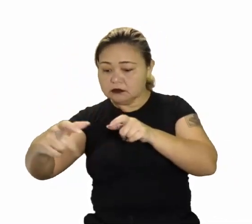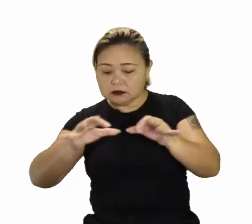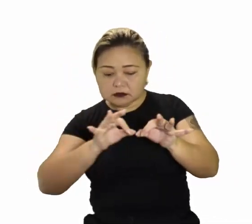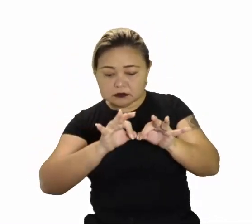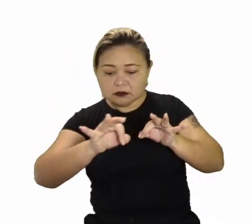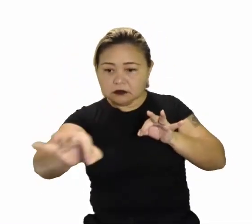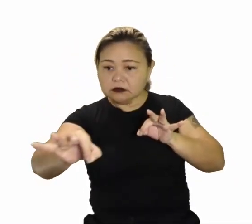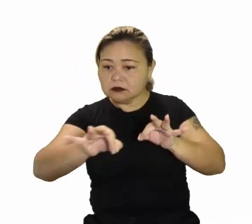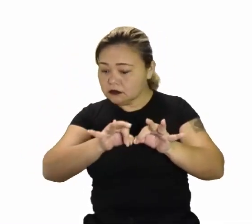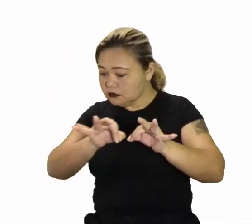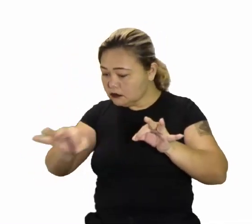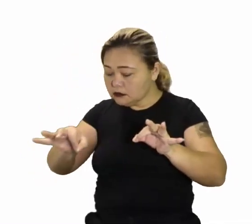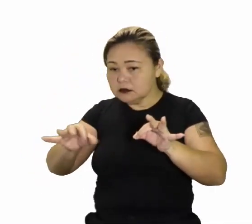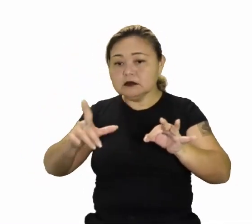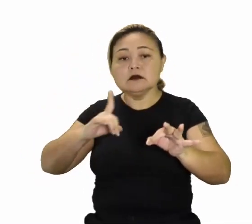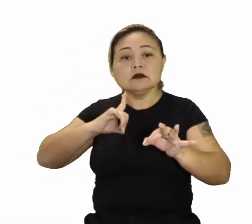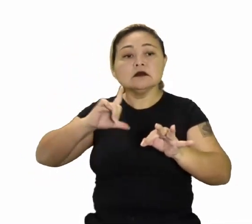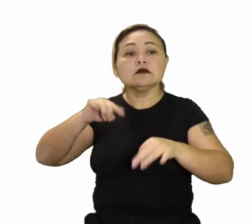professor?